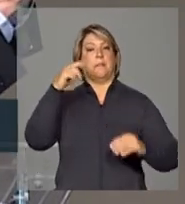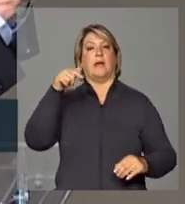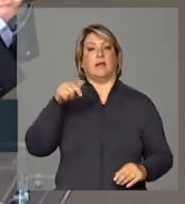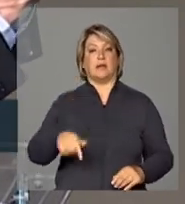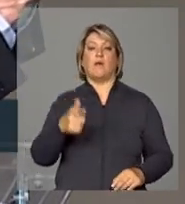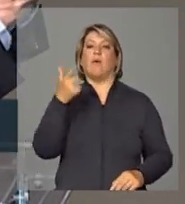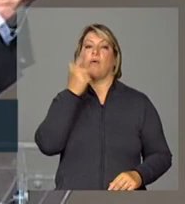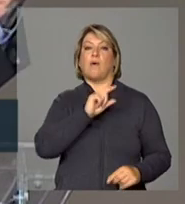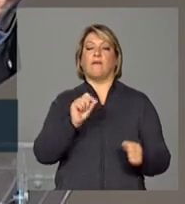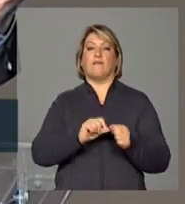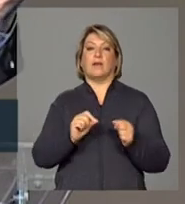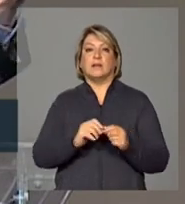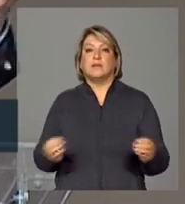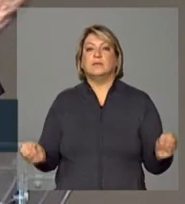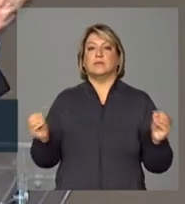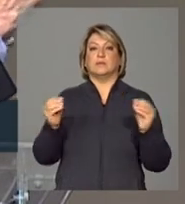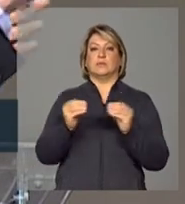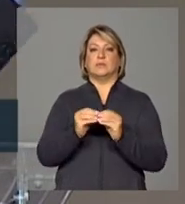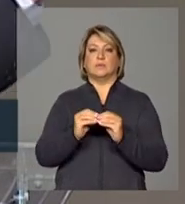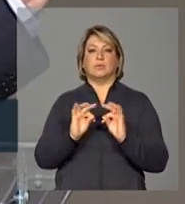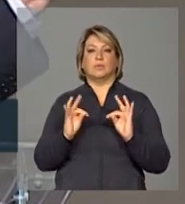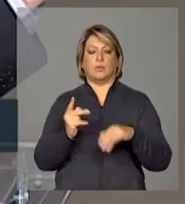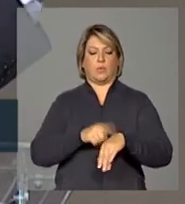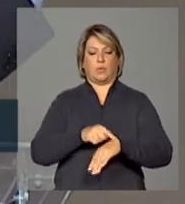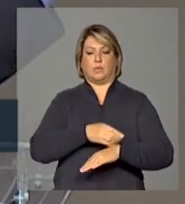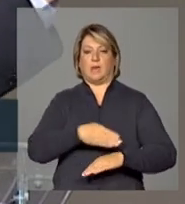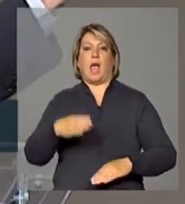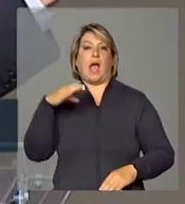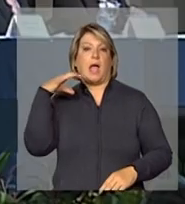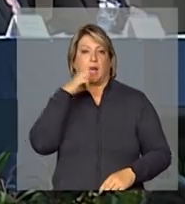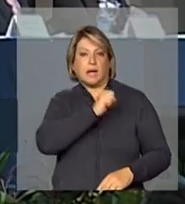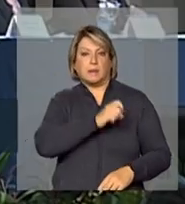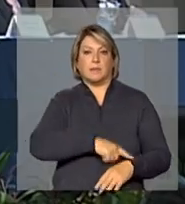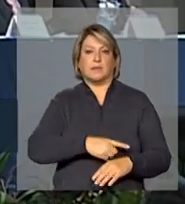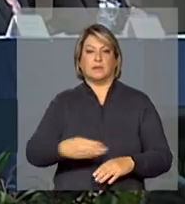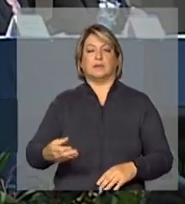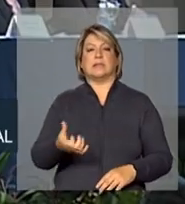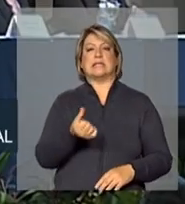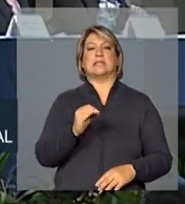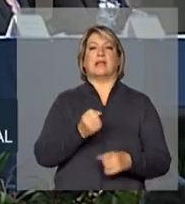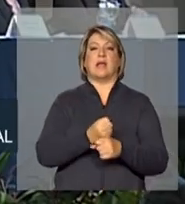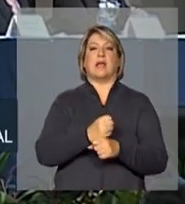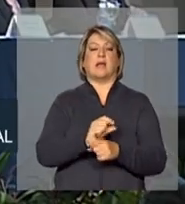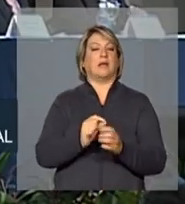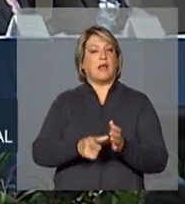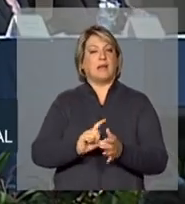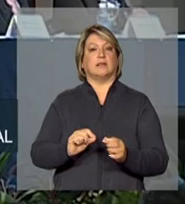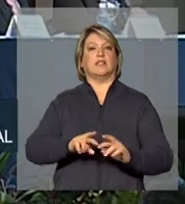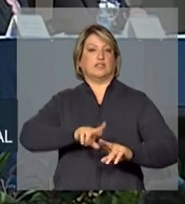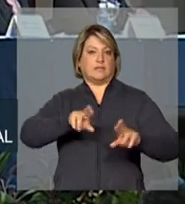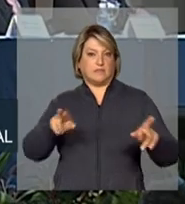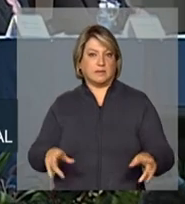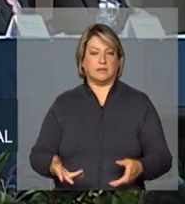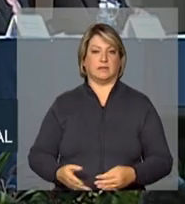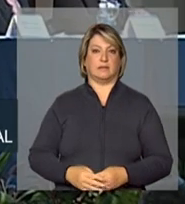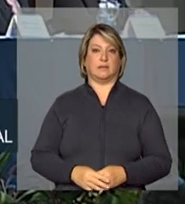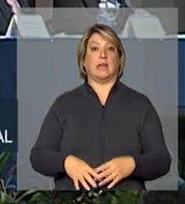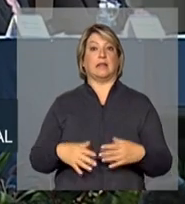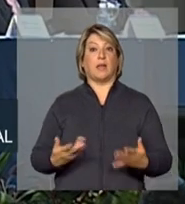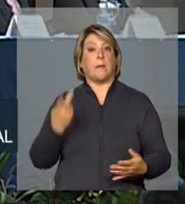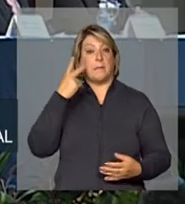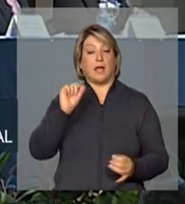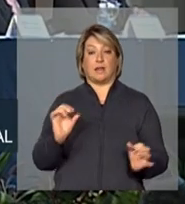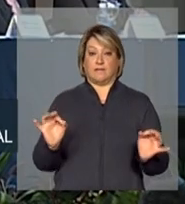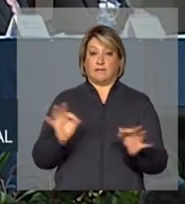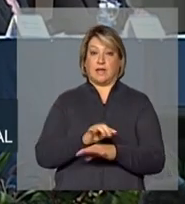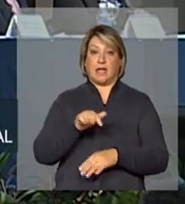conseguir fechar num período mais curto do que os 60 anos as diferenças então para